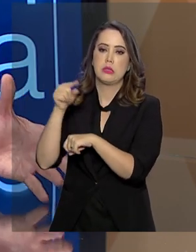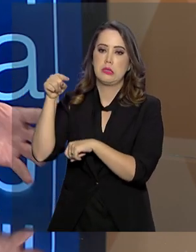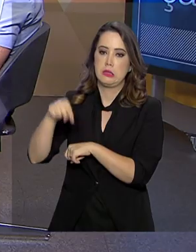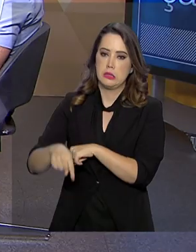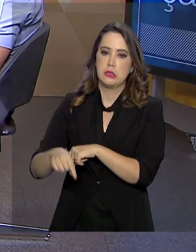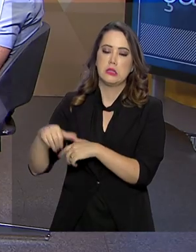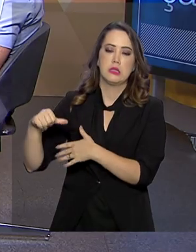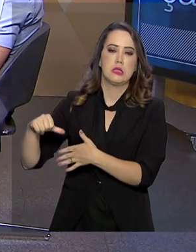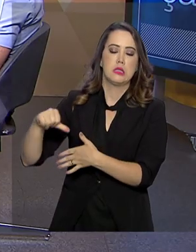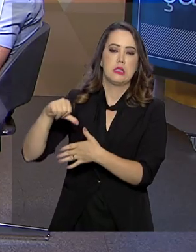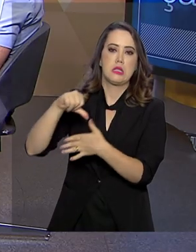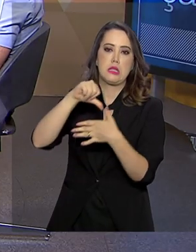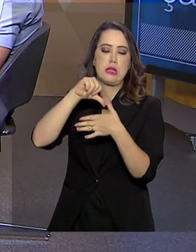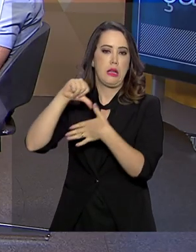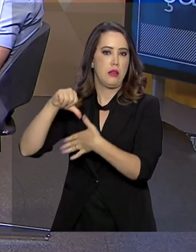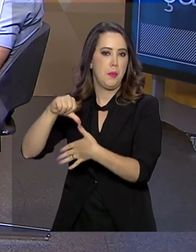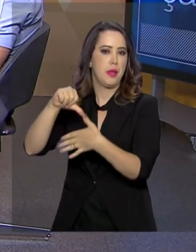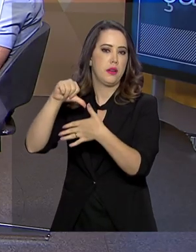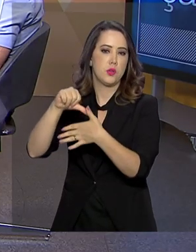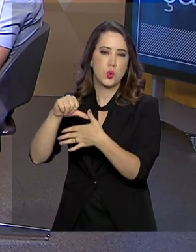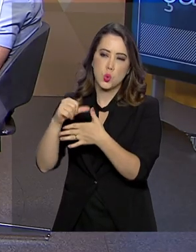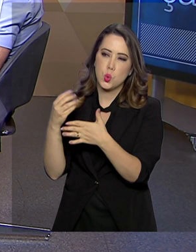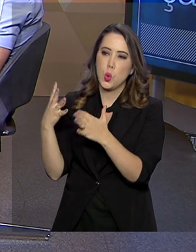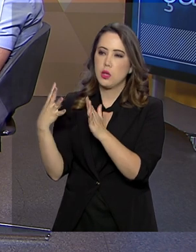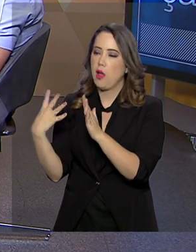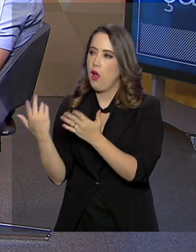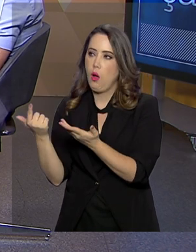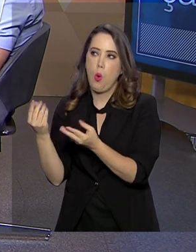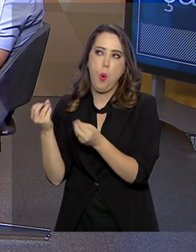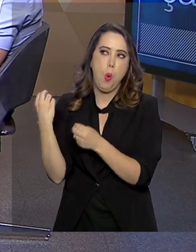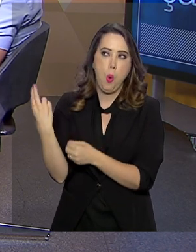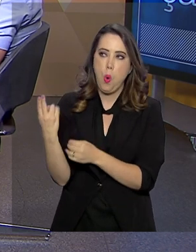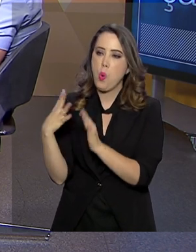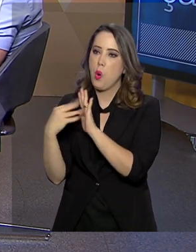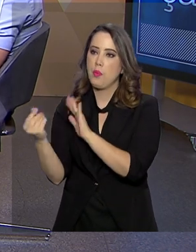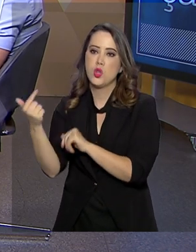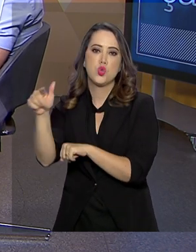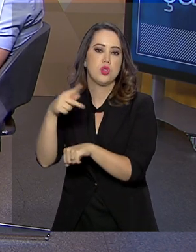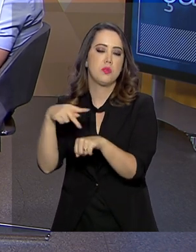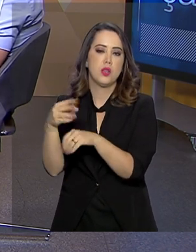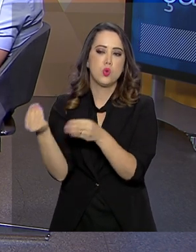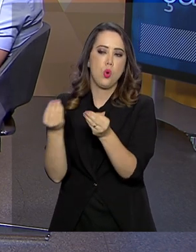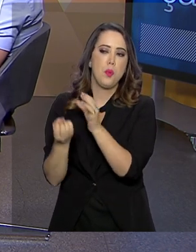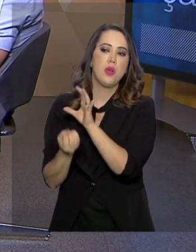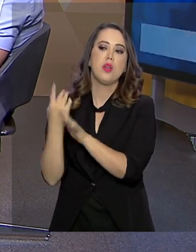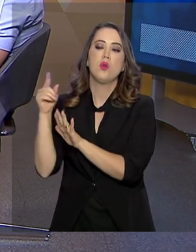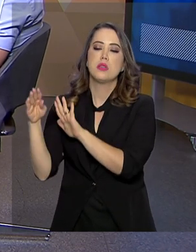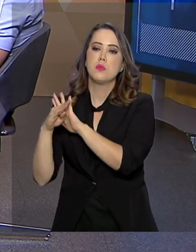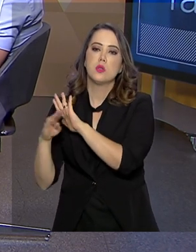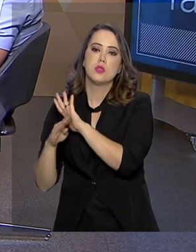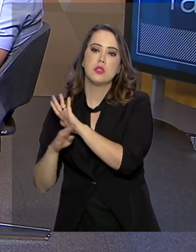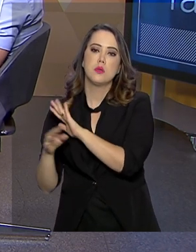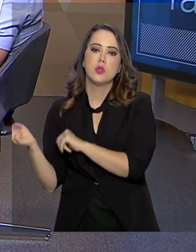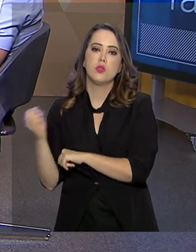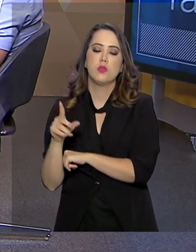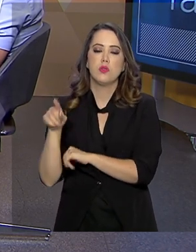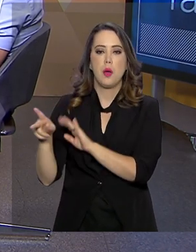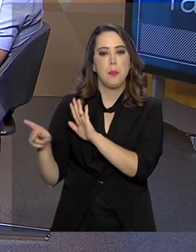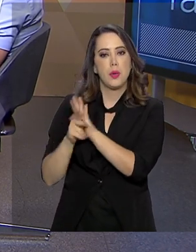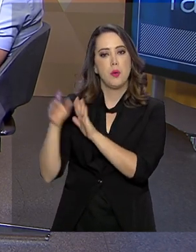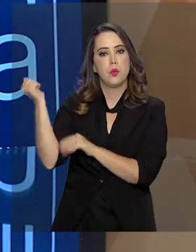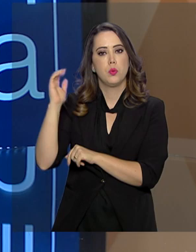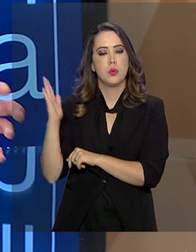da América do Sul, modelos que já existem em outras nações. Como é que foi a criação do PPIF? É uma originalidade